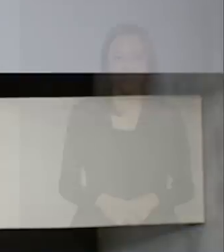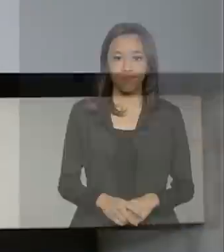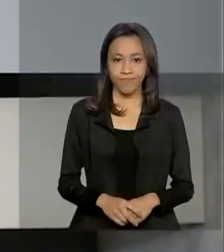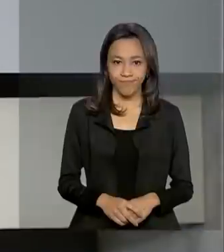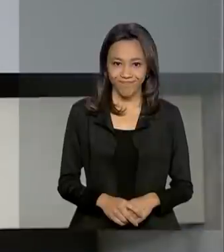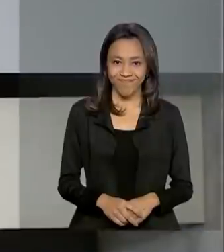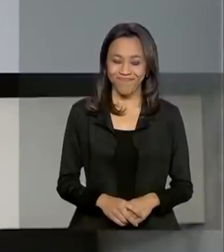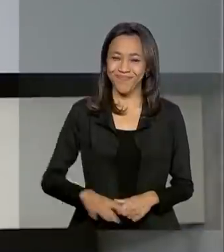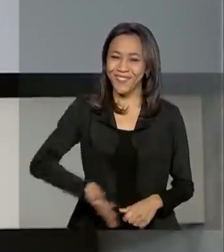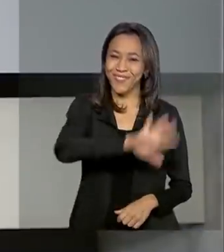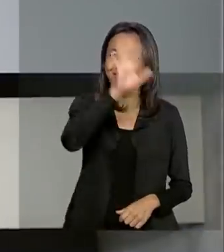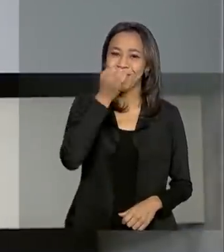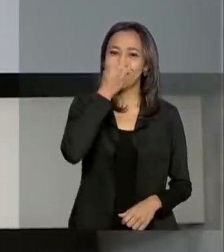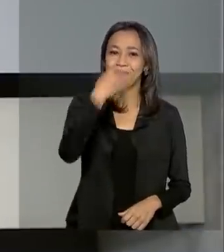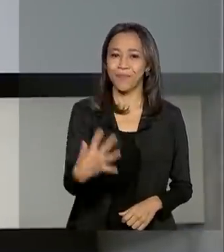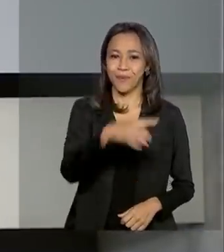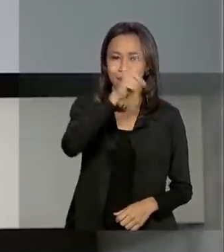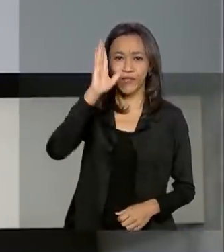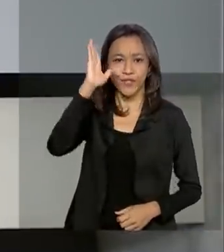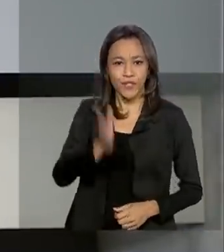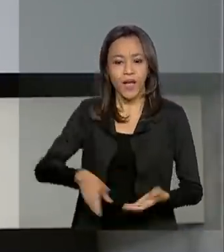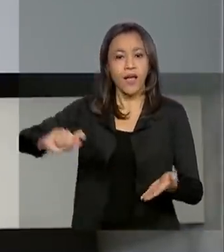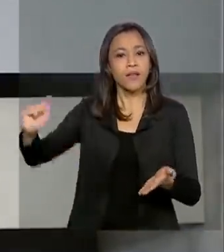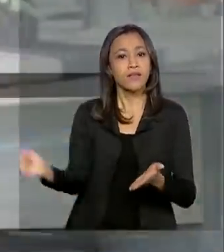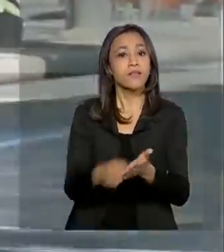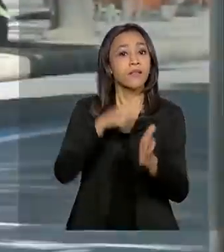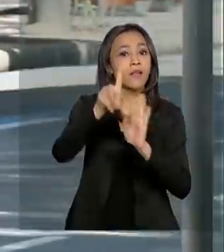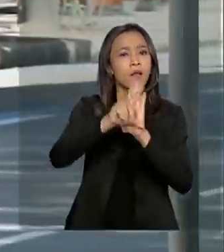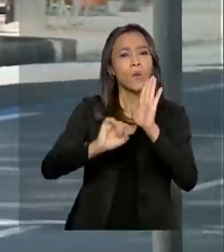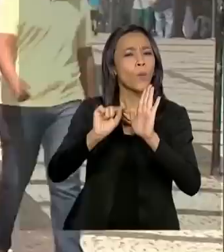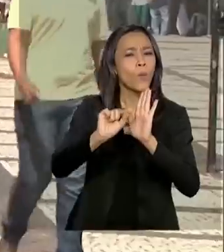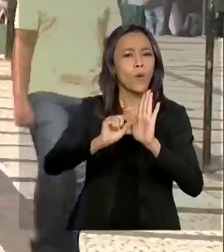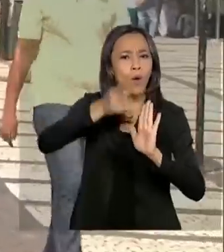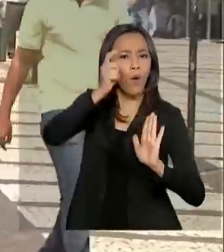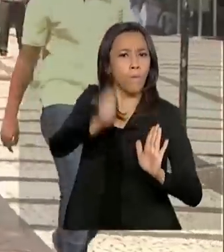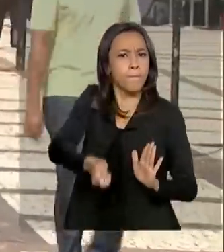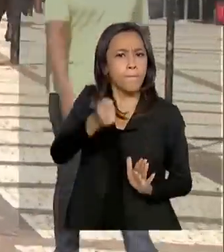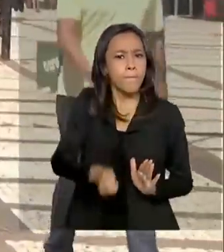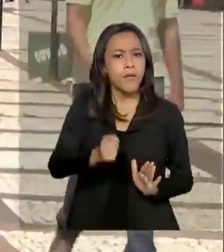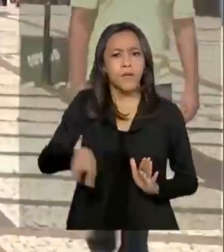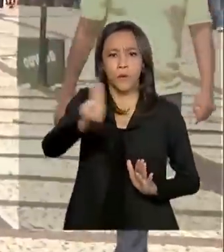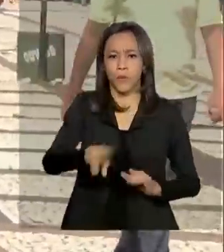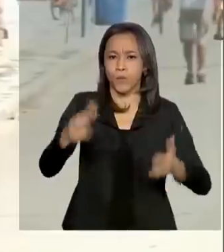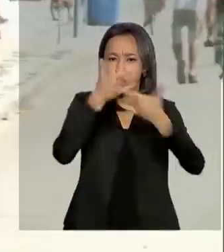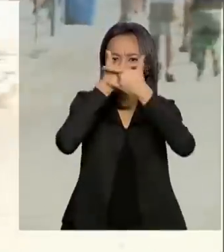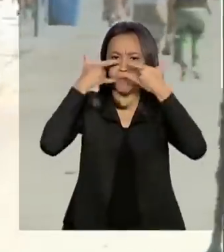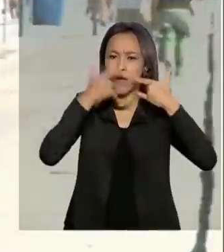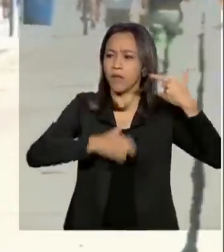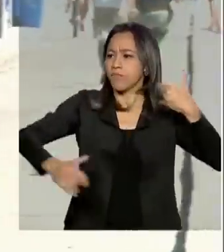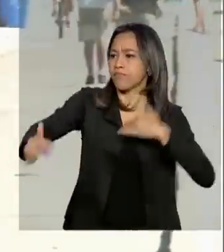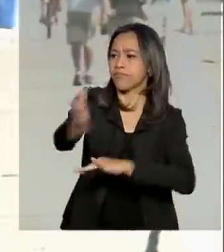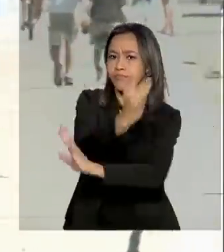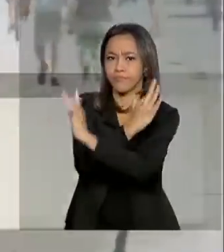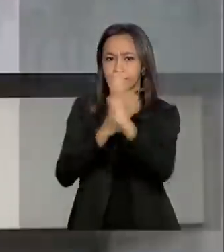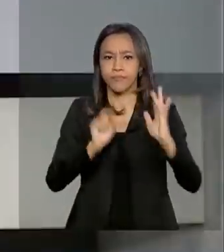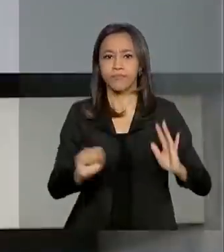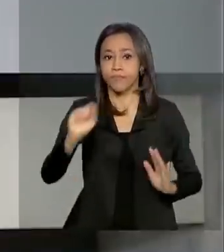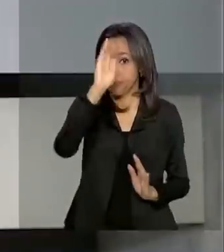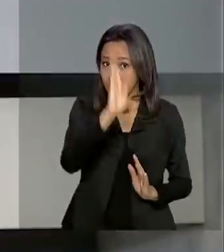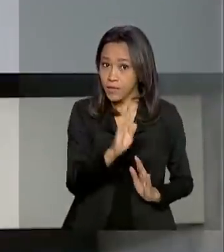Olá, bom dia! Sancionada a lei que obriga o uso de máscaras em locais públicos por todo o país.